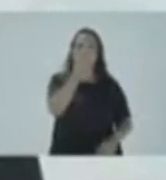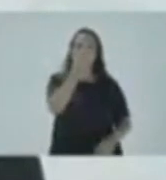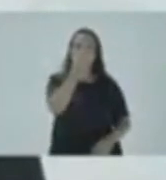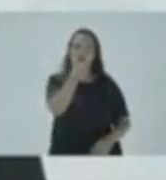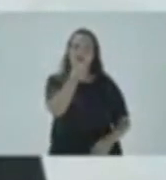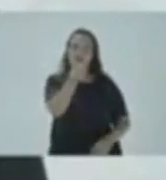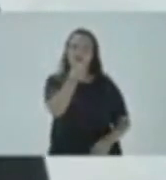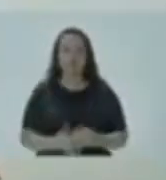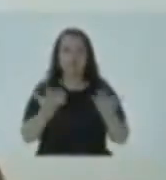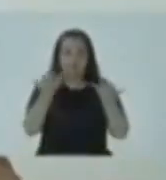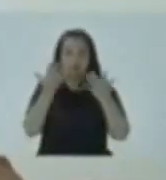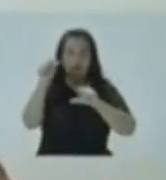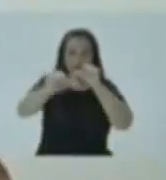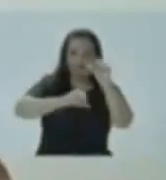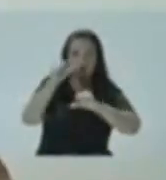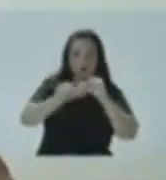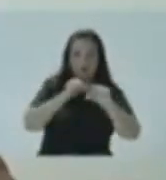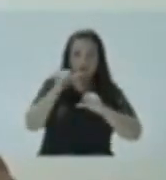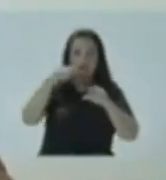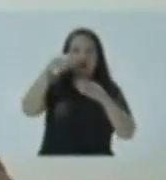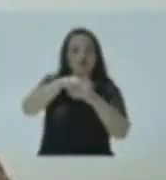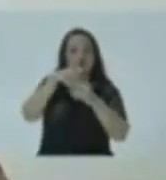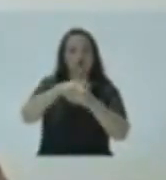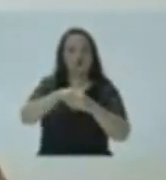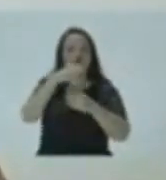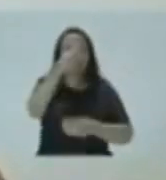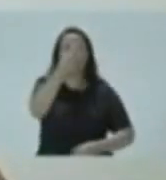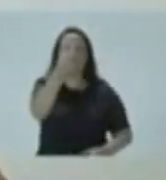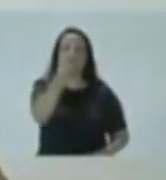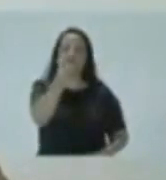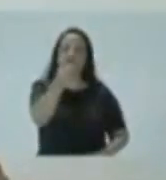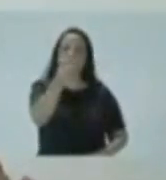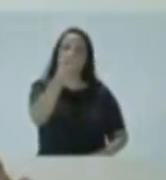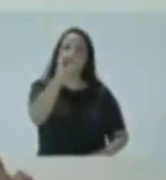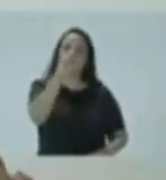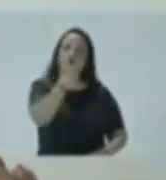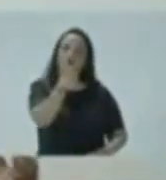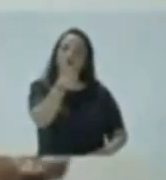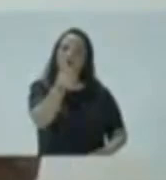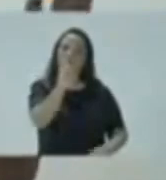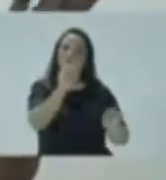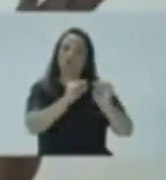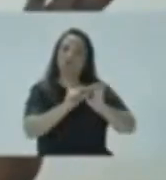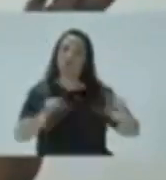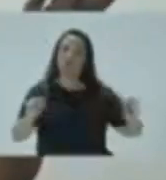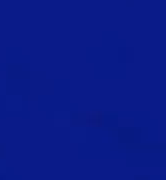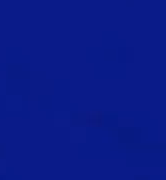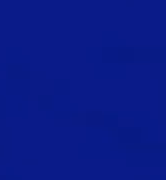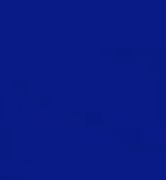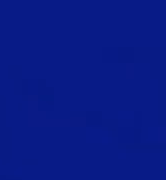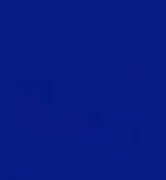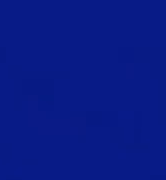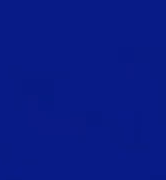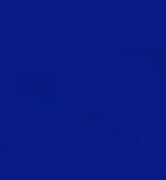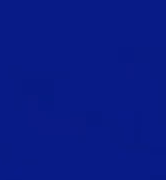3136. Quer mudança? Vote 3106. Fátima Maciel. Axé.